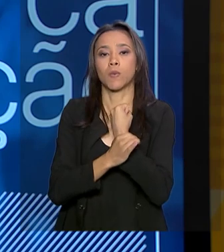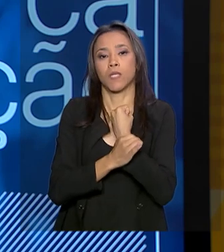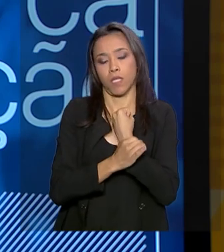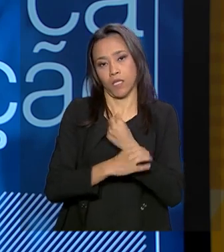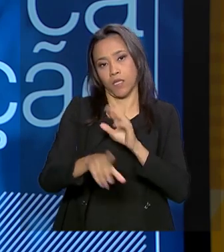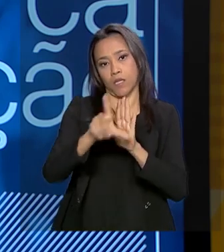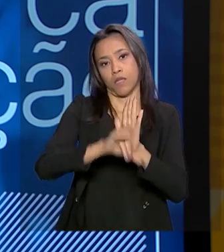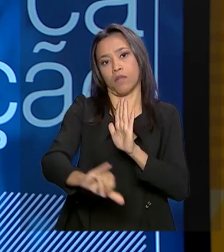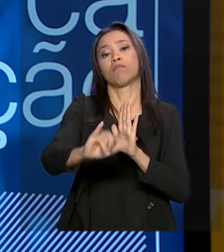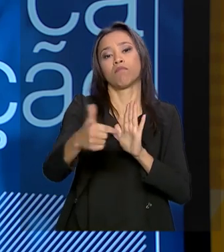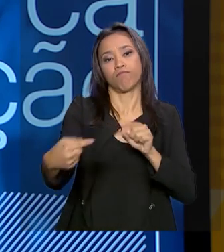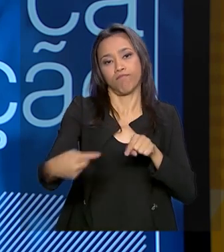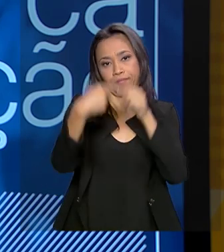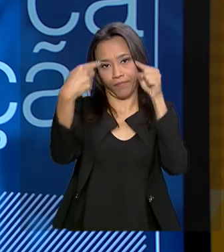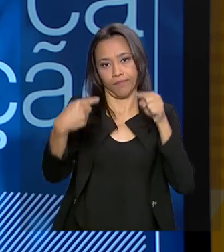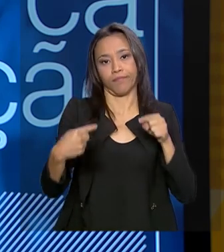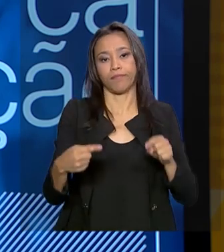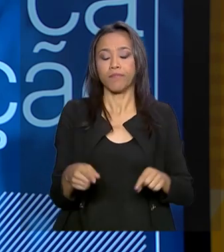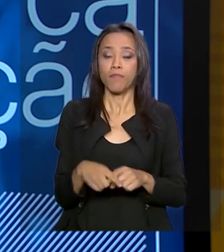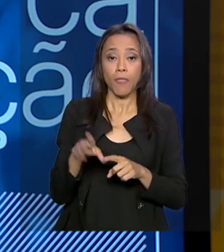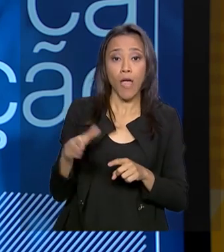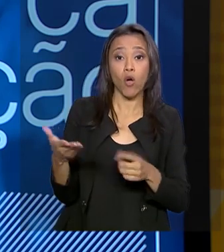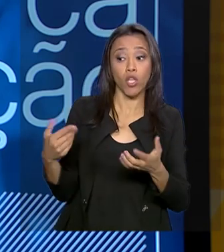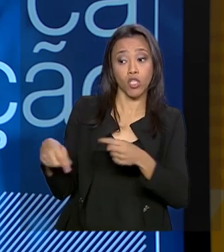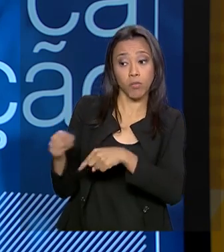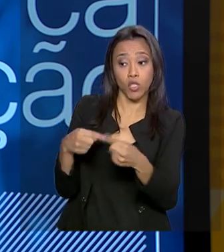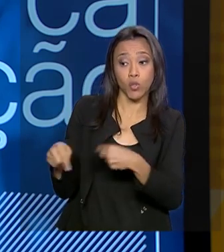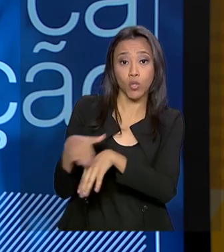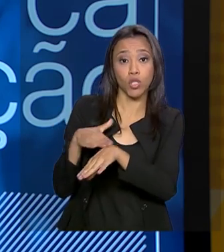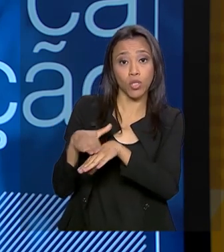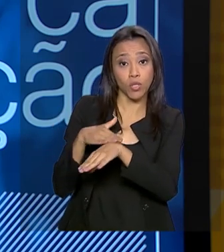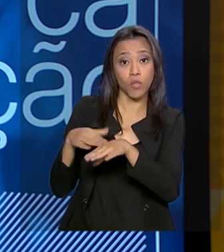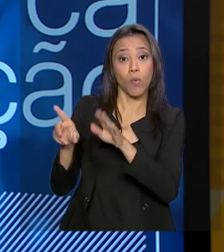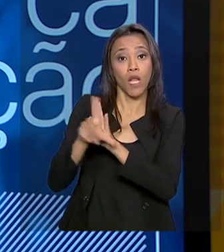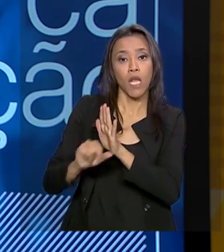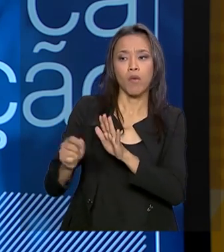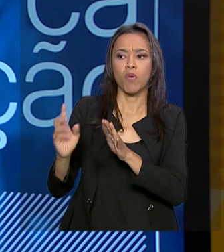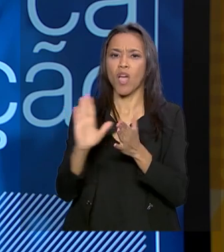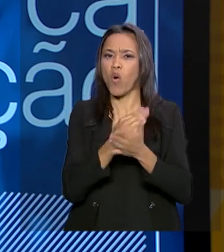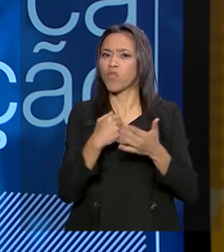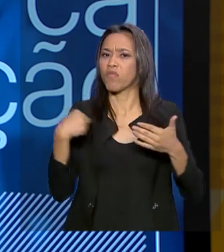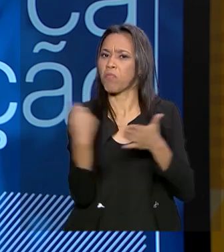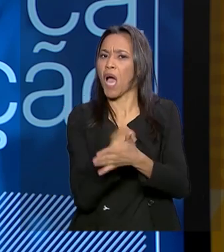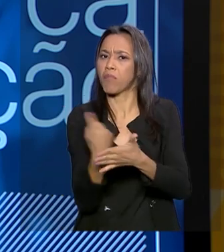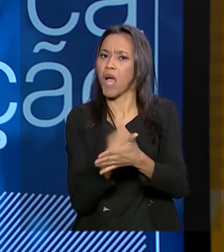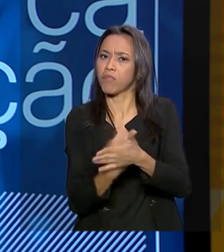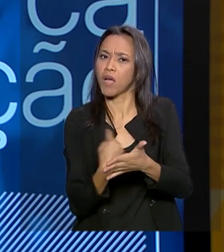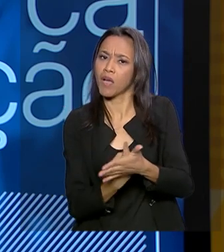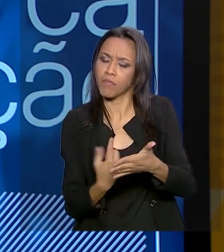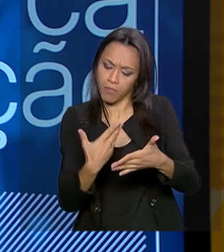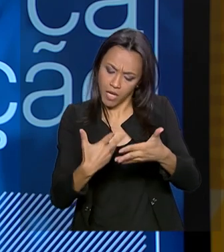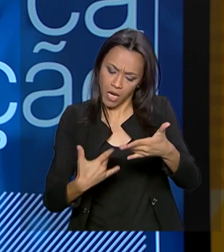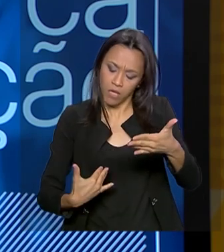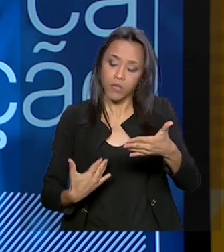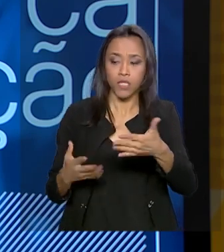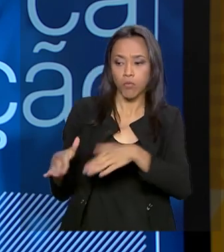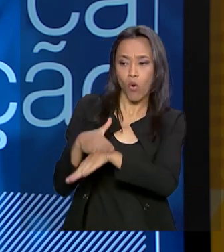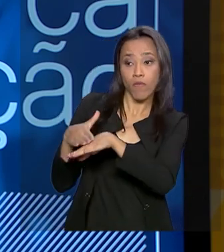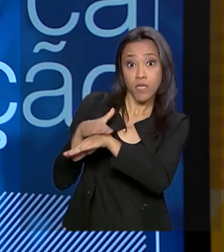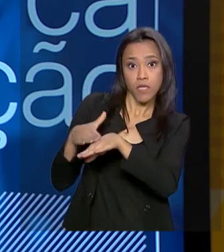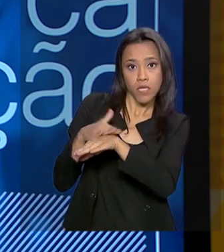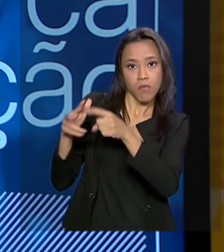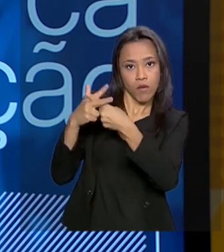de juristas para a gente deixar mais claro alguns pontos que foram questionados ao longo desse tempo. E isso é bastante positivo, né?